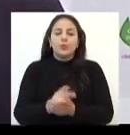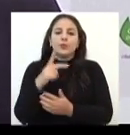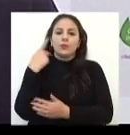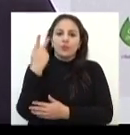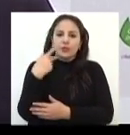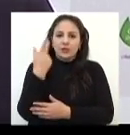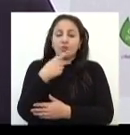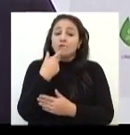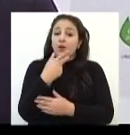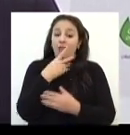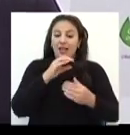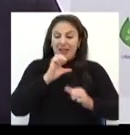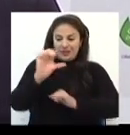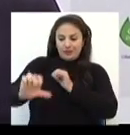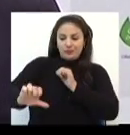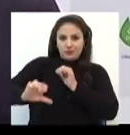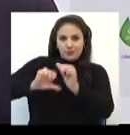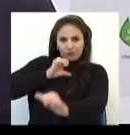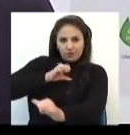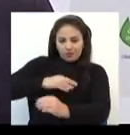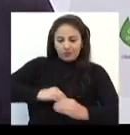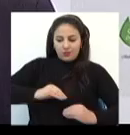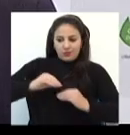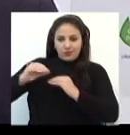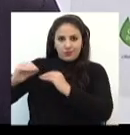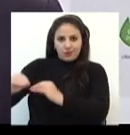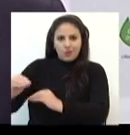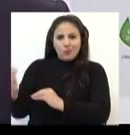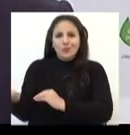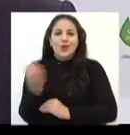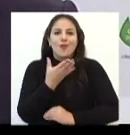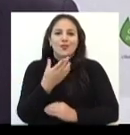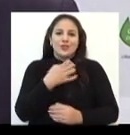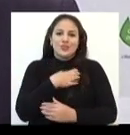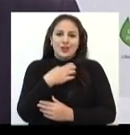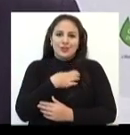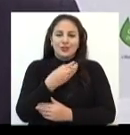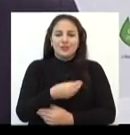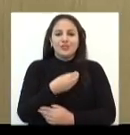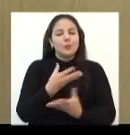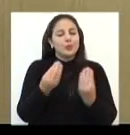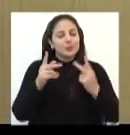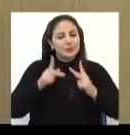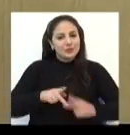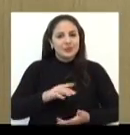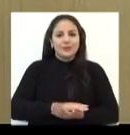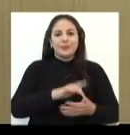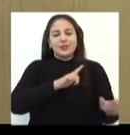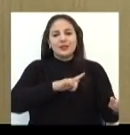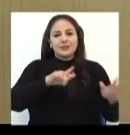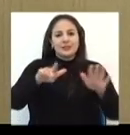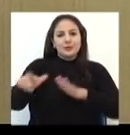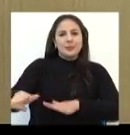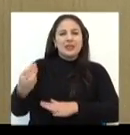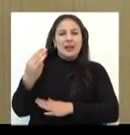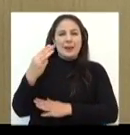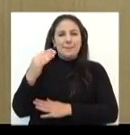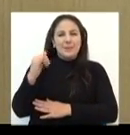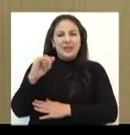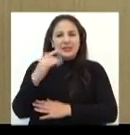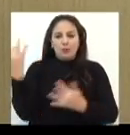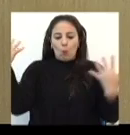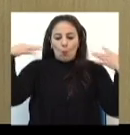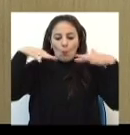Grando reforça que o transplante é uma nova chance de vida para muitas pessoas. Semana das Migrações